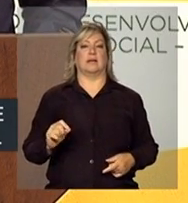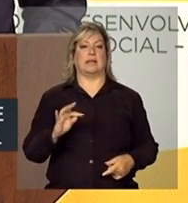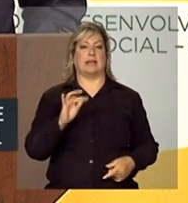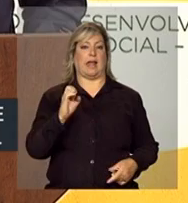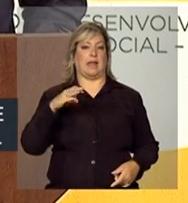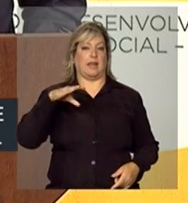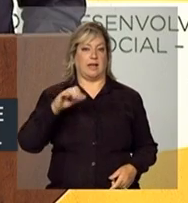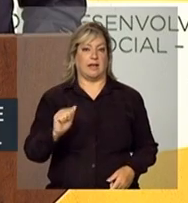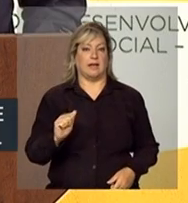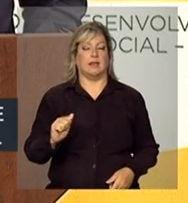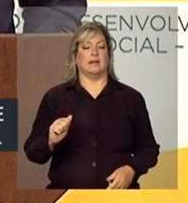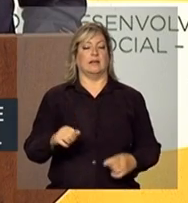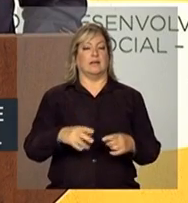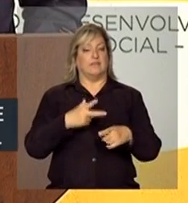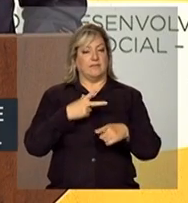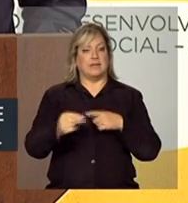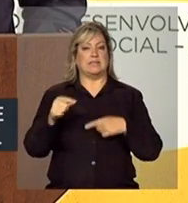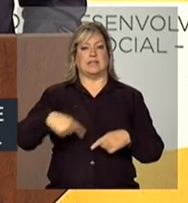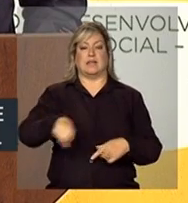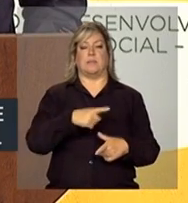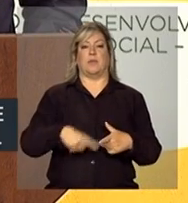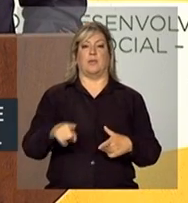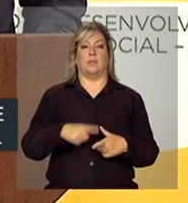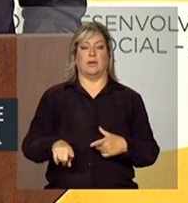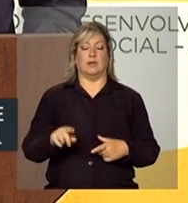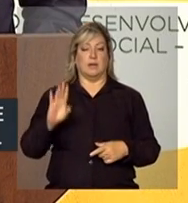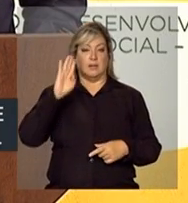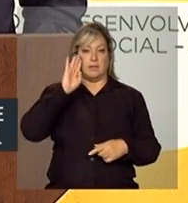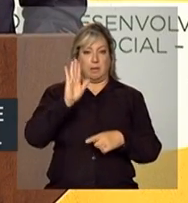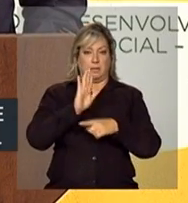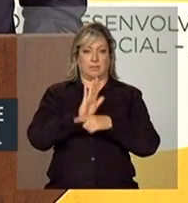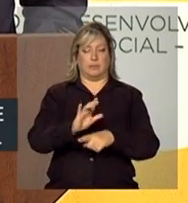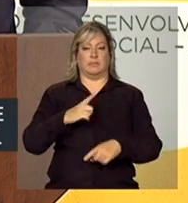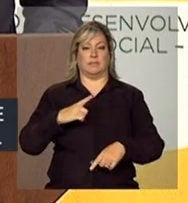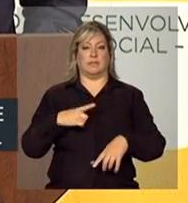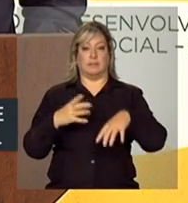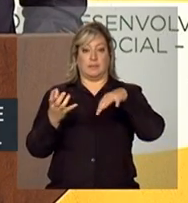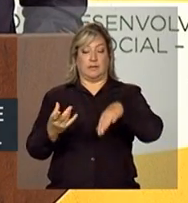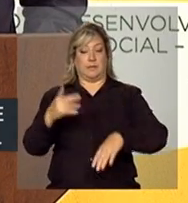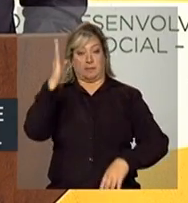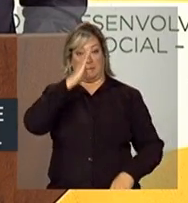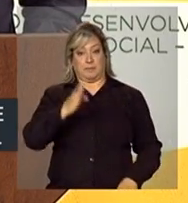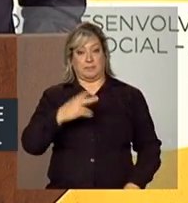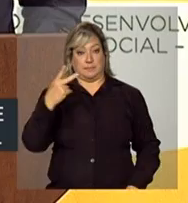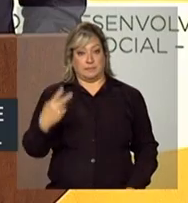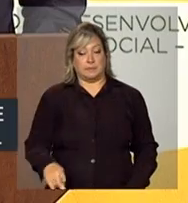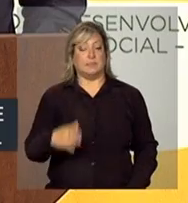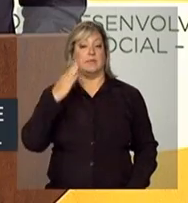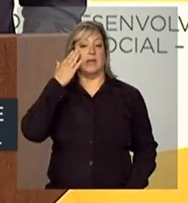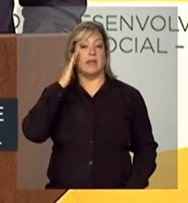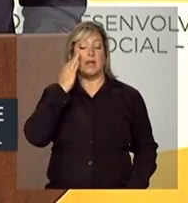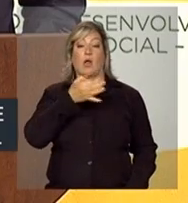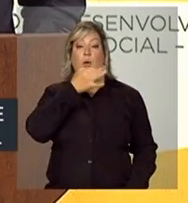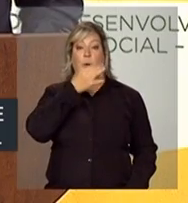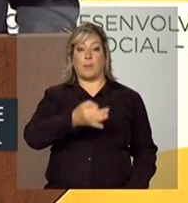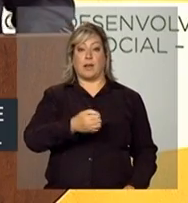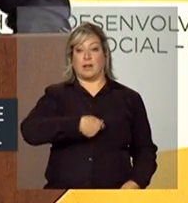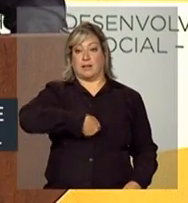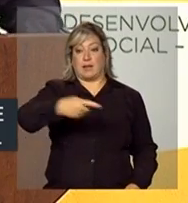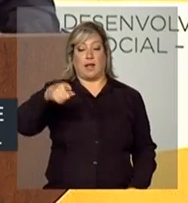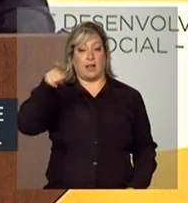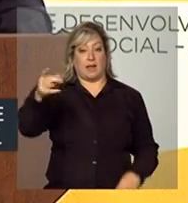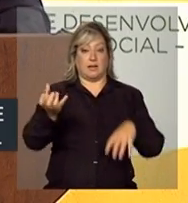técnica e, sobretudo, fazer com que o Parlamento brasileiro entenda que as propostas que para lá são